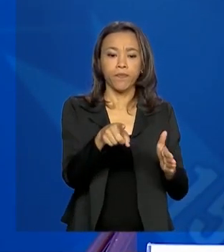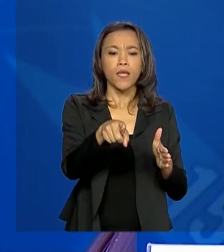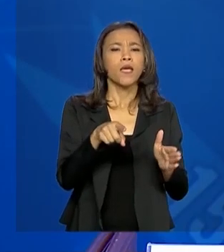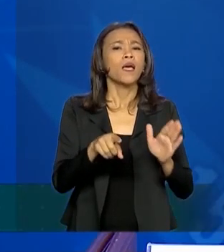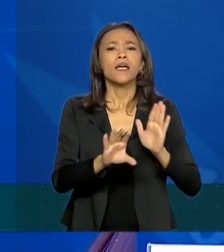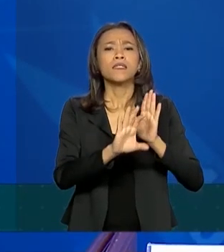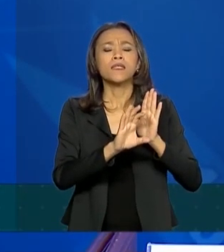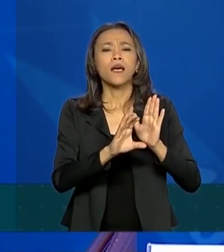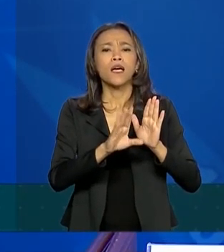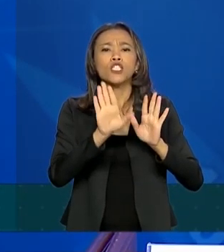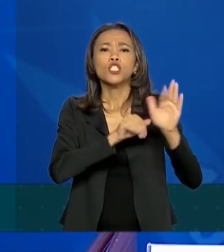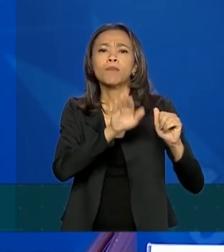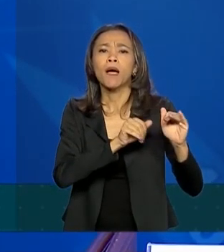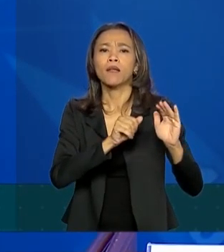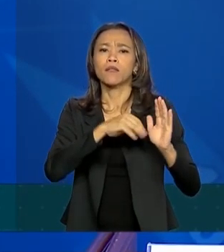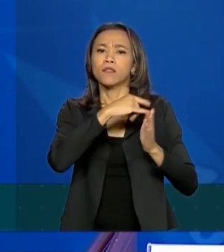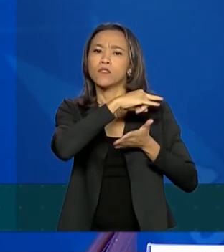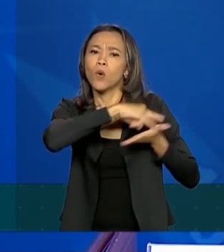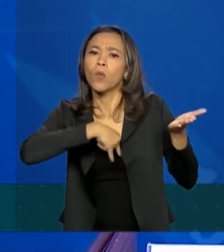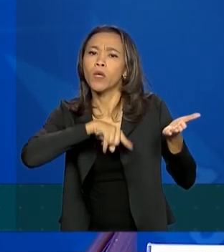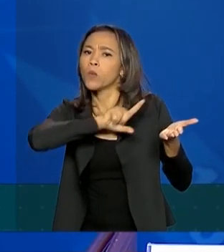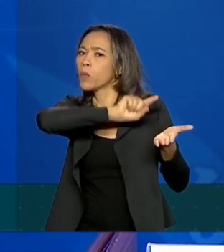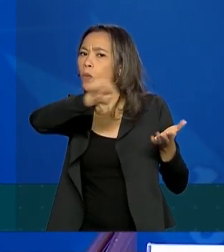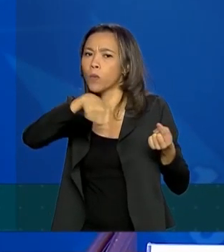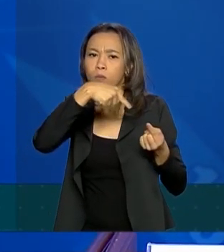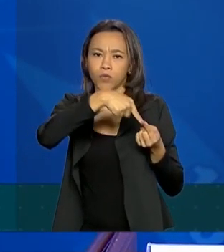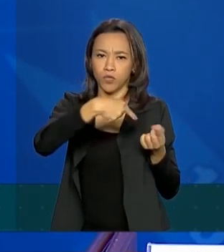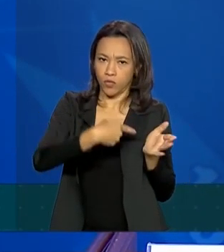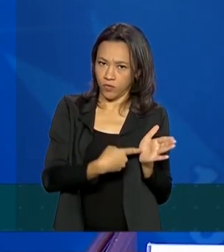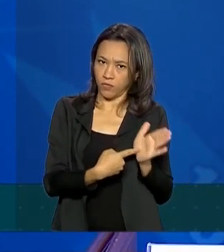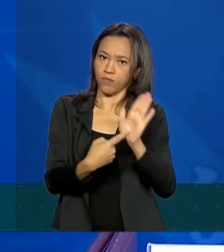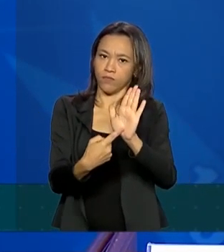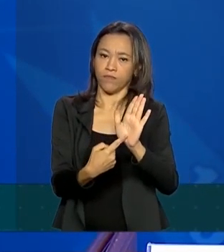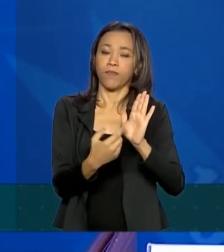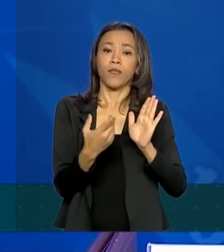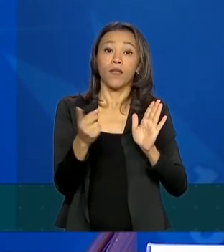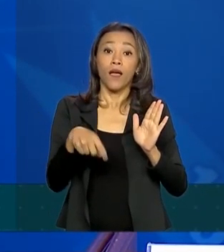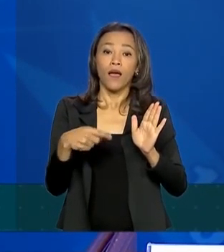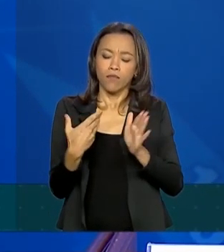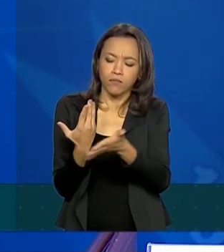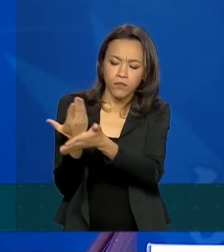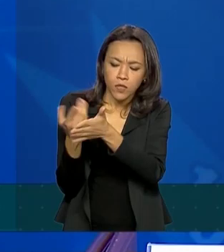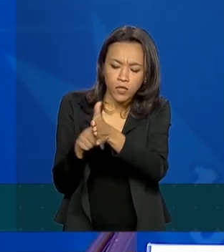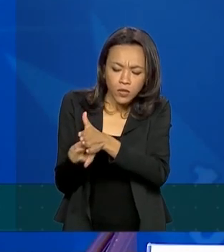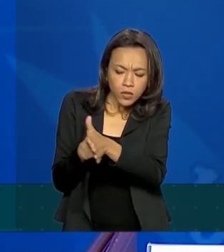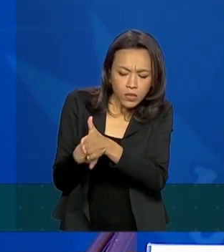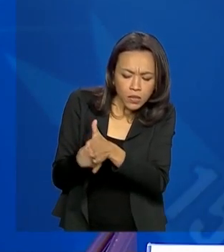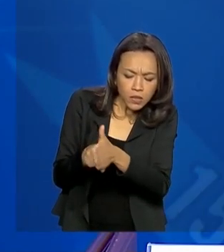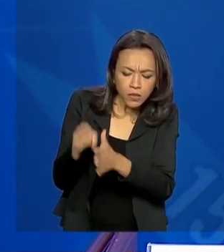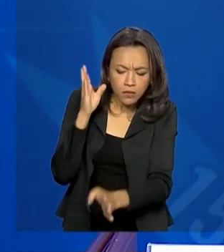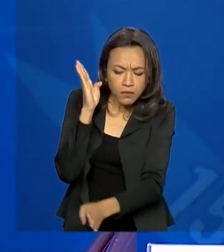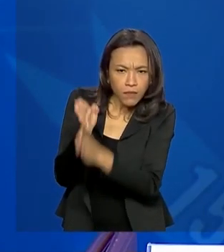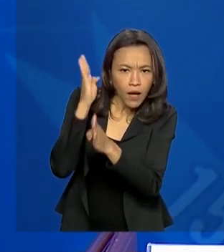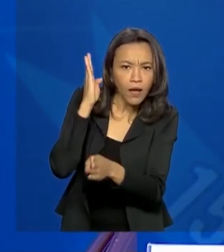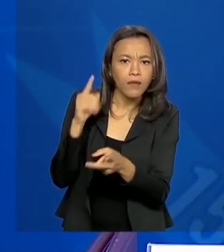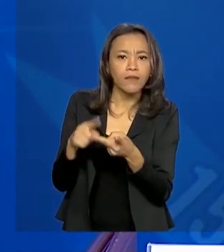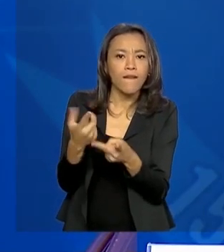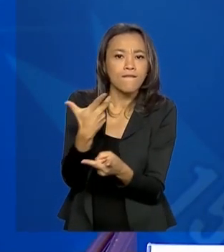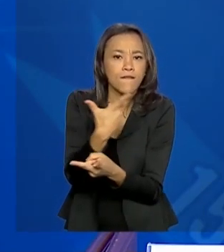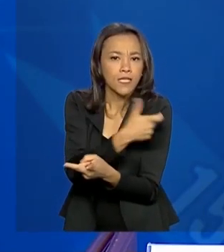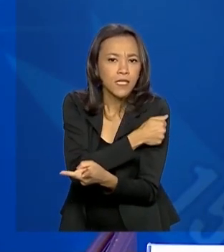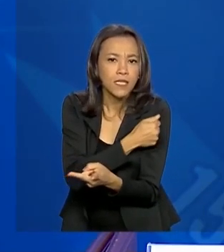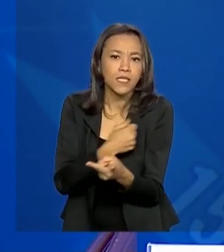vai trabalhar nos seguintes aspectos. No desenvolvimento de diagnósticos, testes, vacinas,